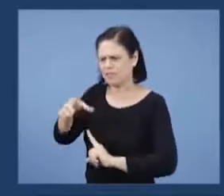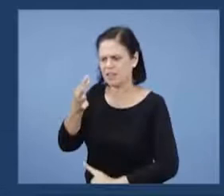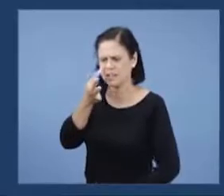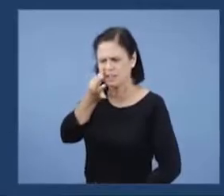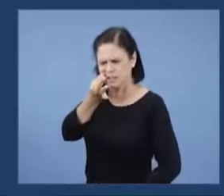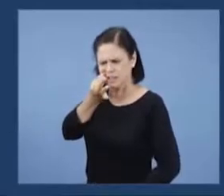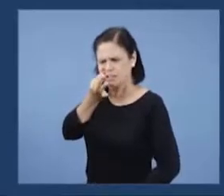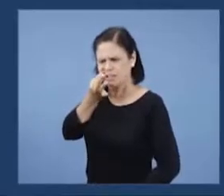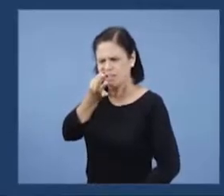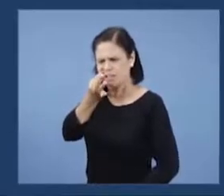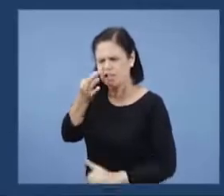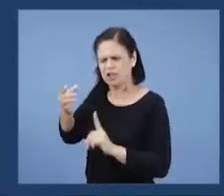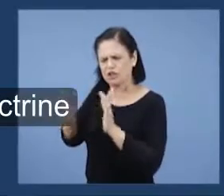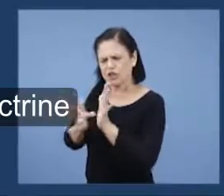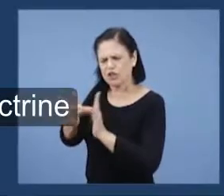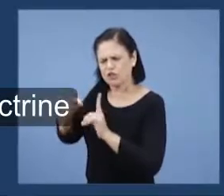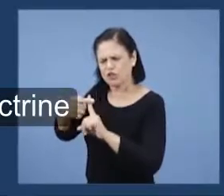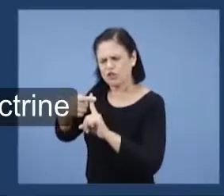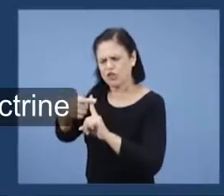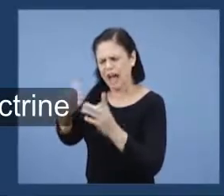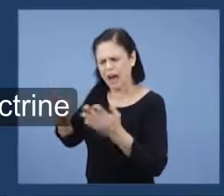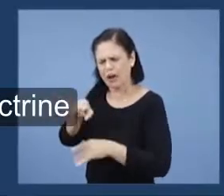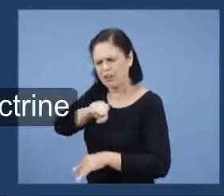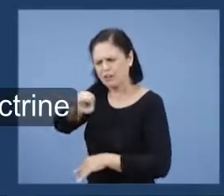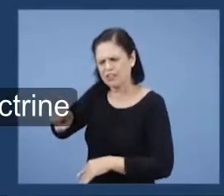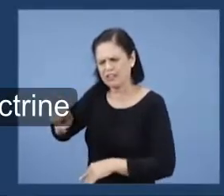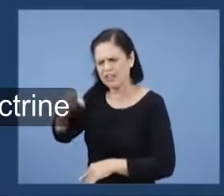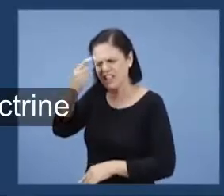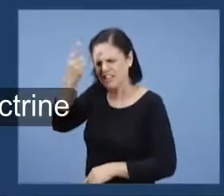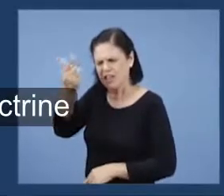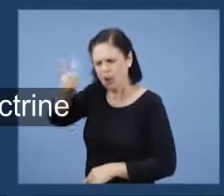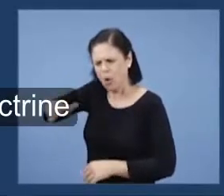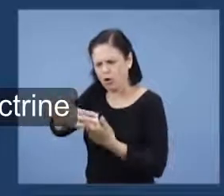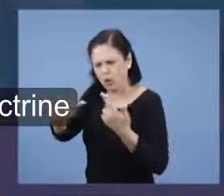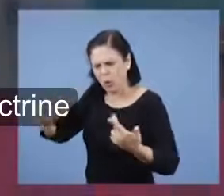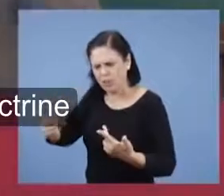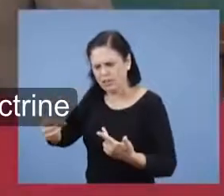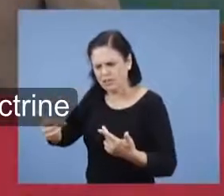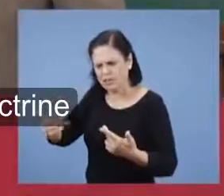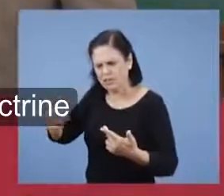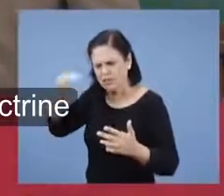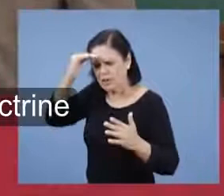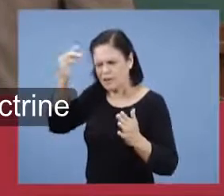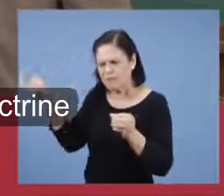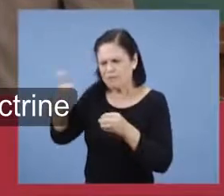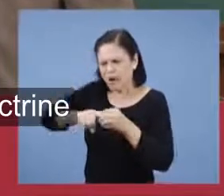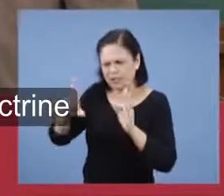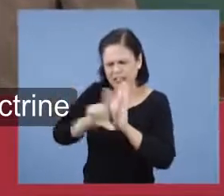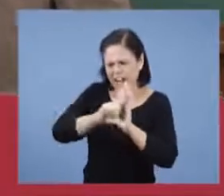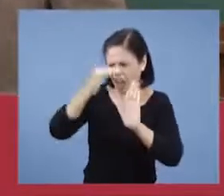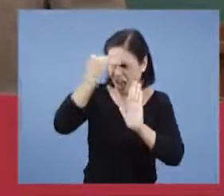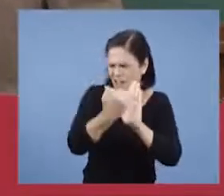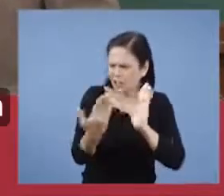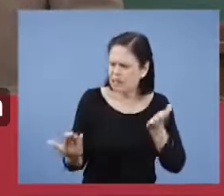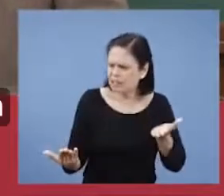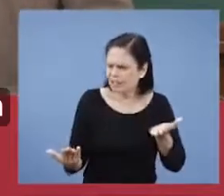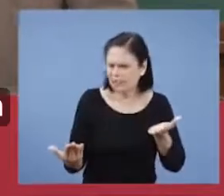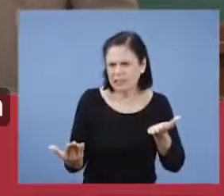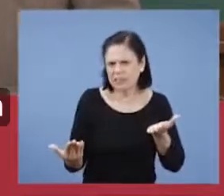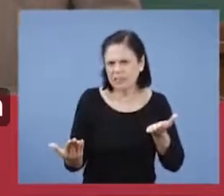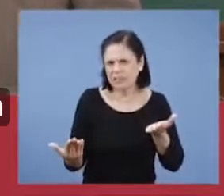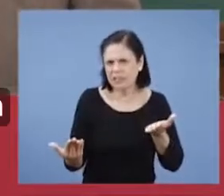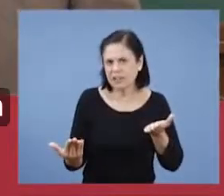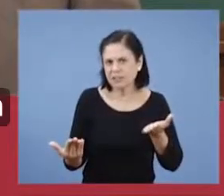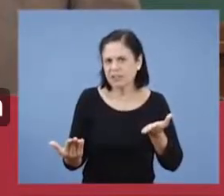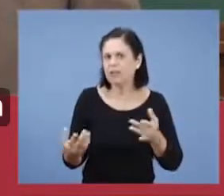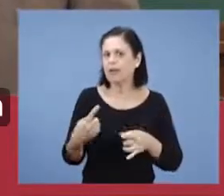história é essa? Estão inventando outra coisa? Outro texto. Vejam que doutrina. Que ele chamava